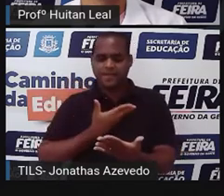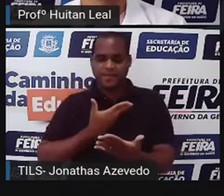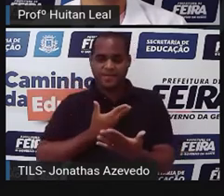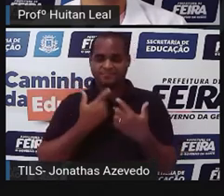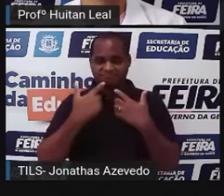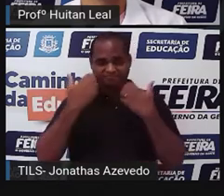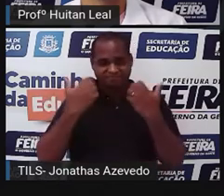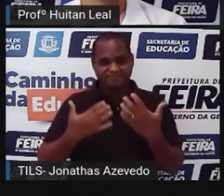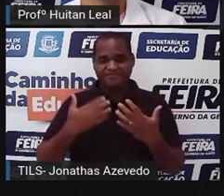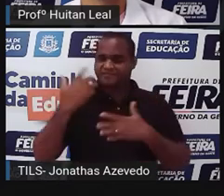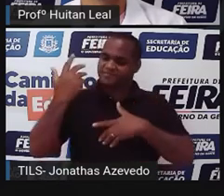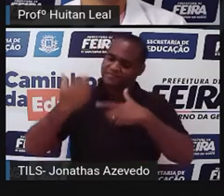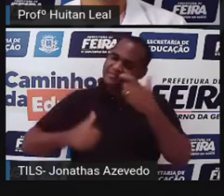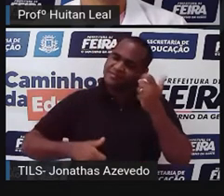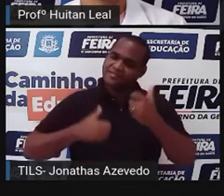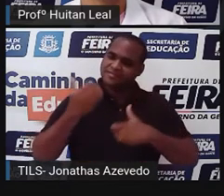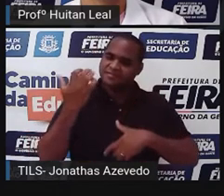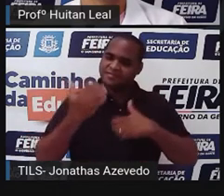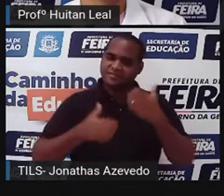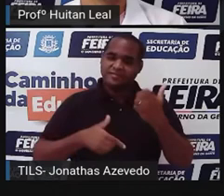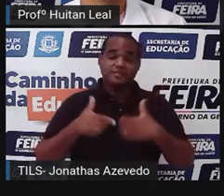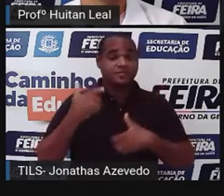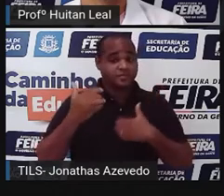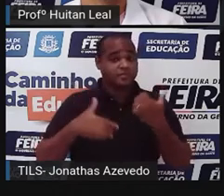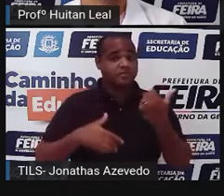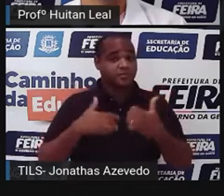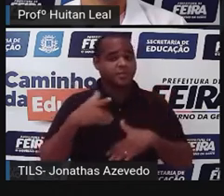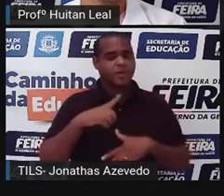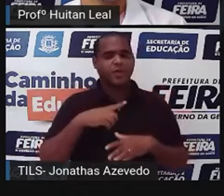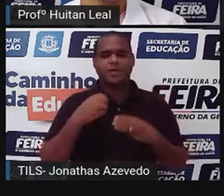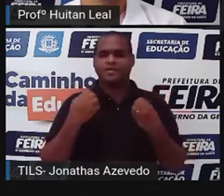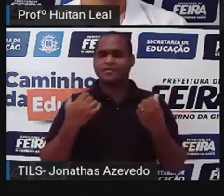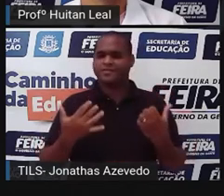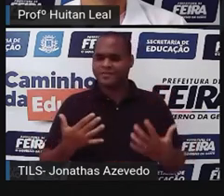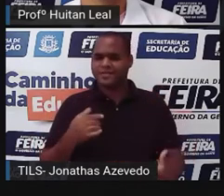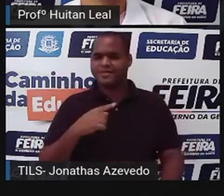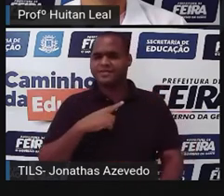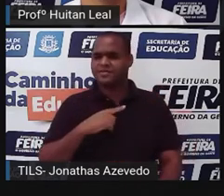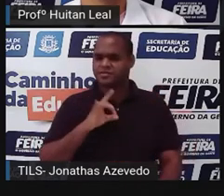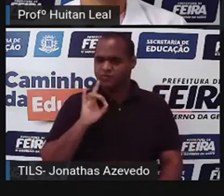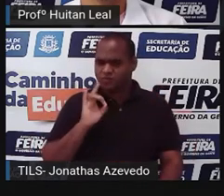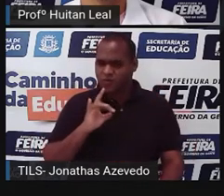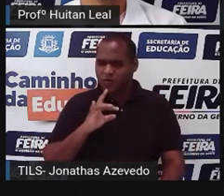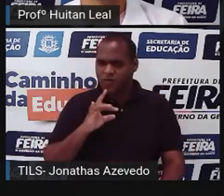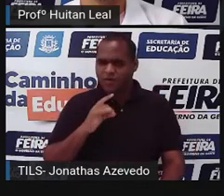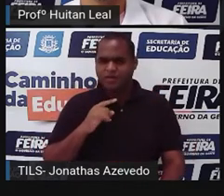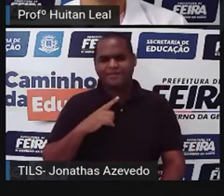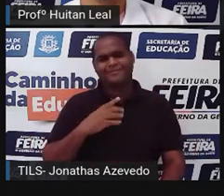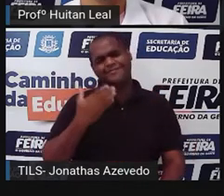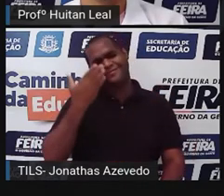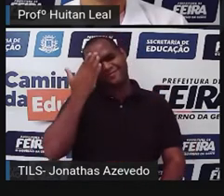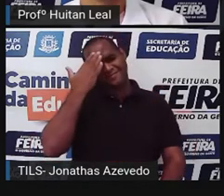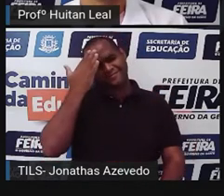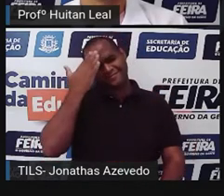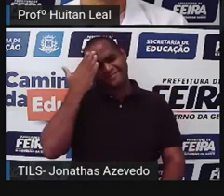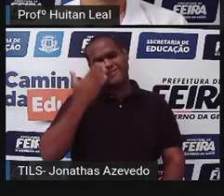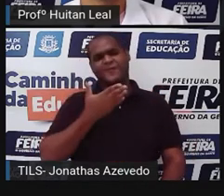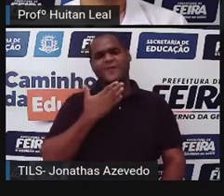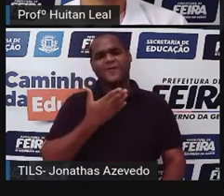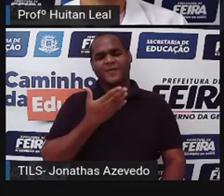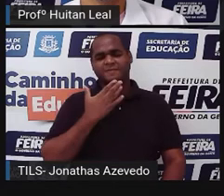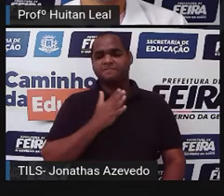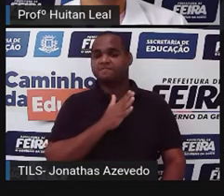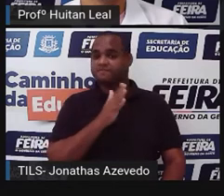deu todas as explicações, Maria Nula exclamou. Ah, é só isso? Mas isso eu já sabia. E